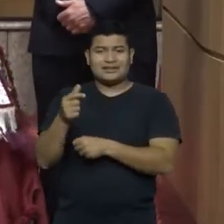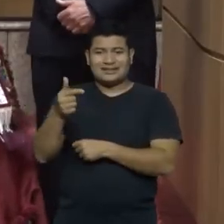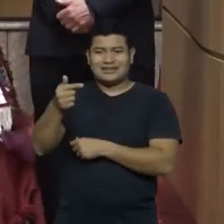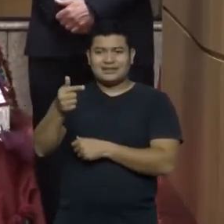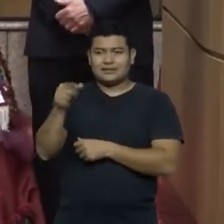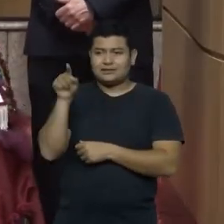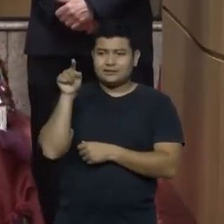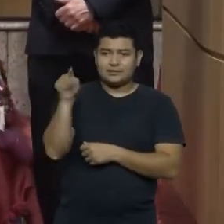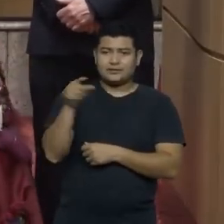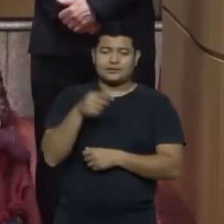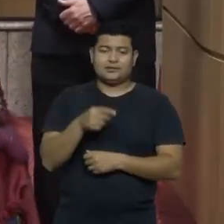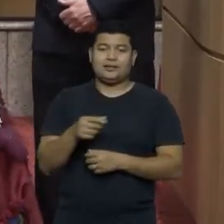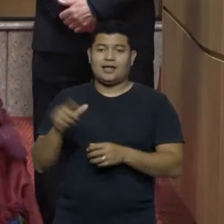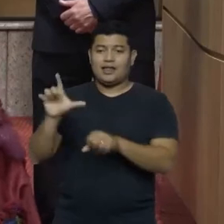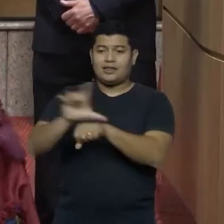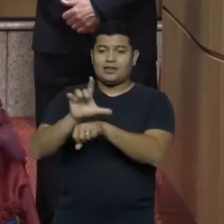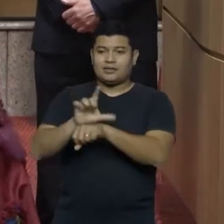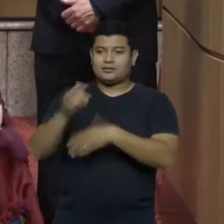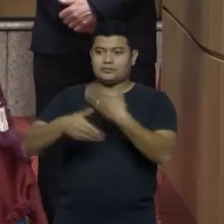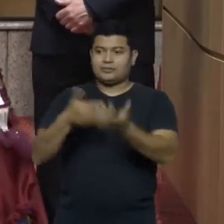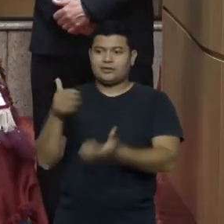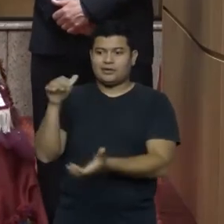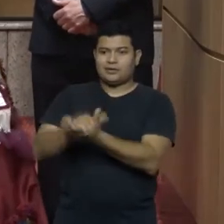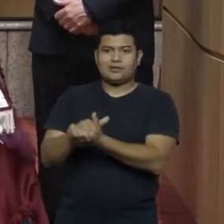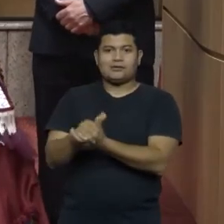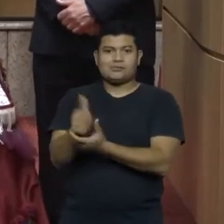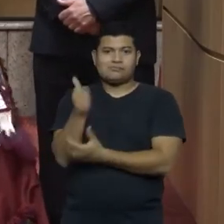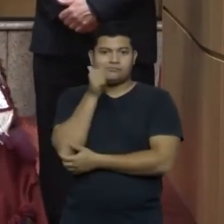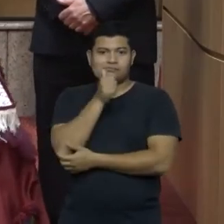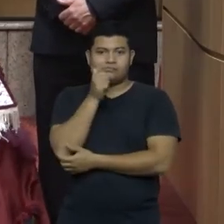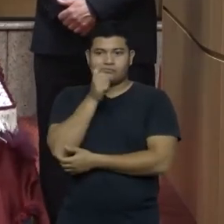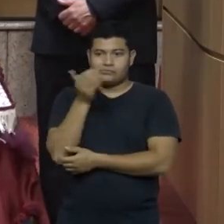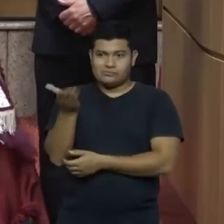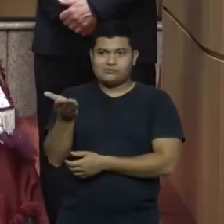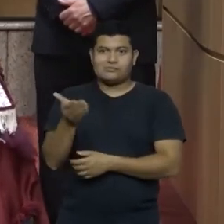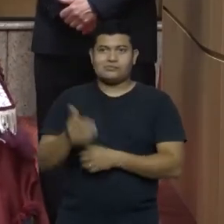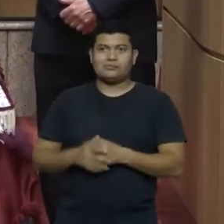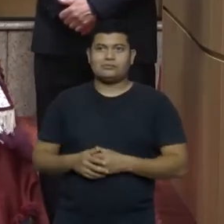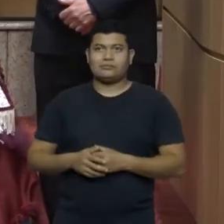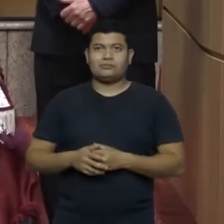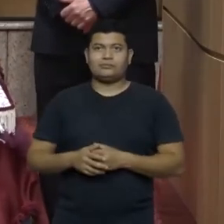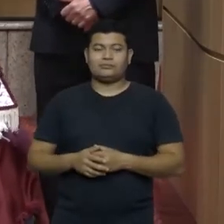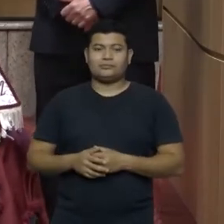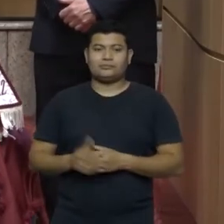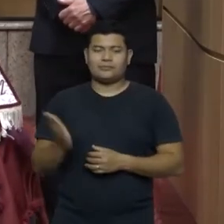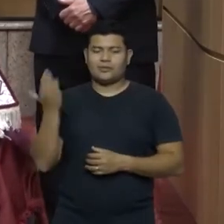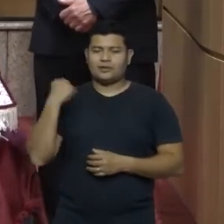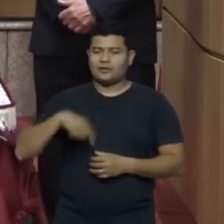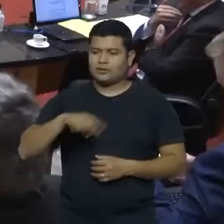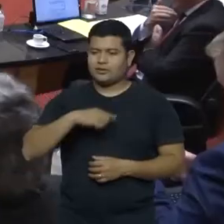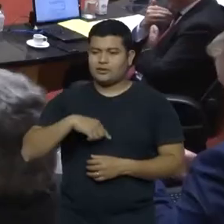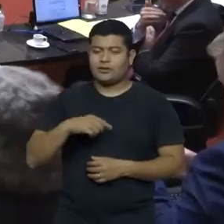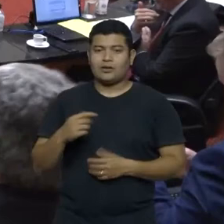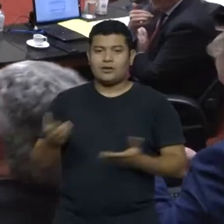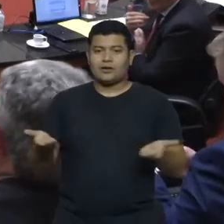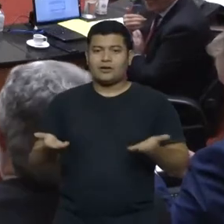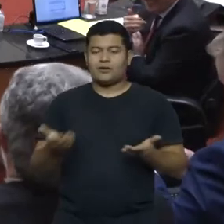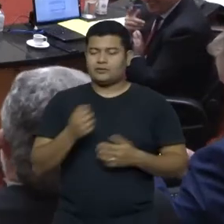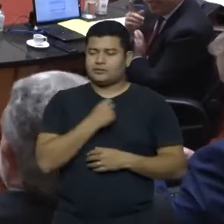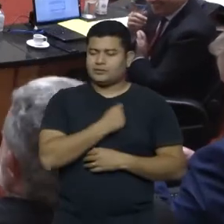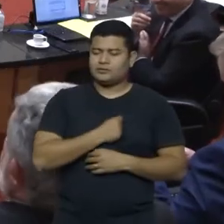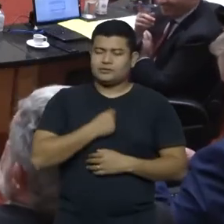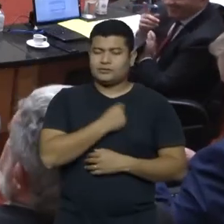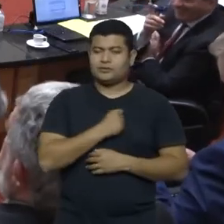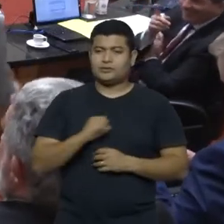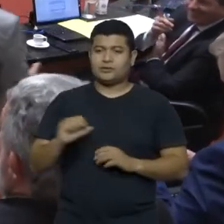Palavra do deputado Ivan Nates. Bom, a gente já estava com saudade, não presidente? Da festa de Lages, onde a está